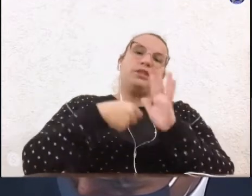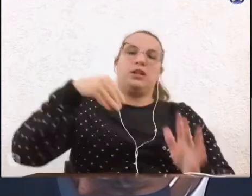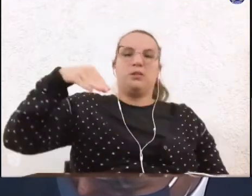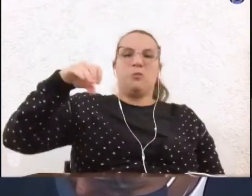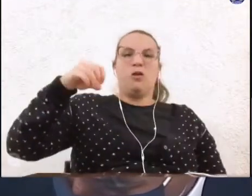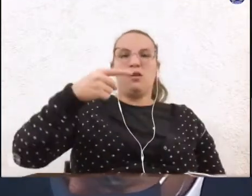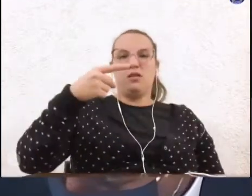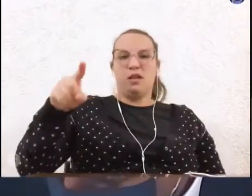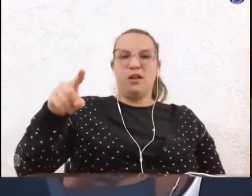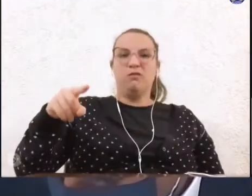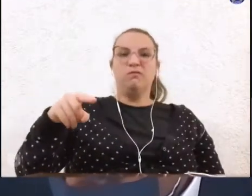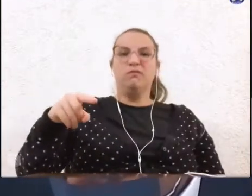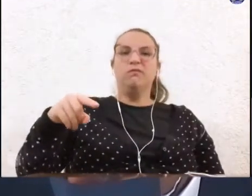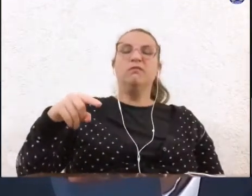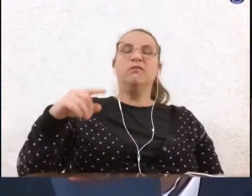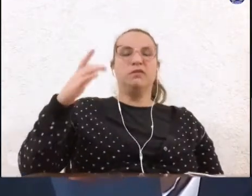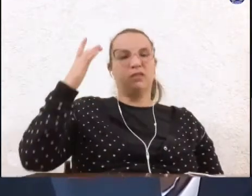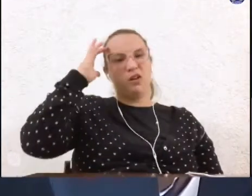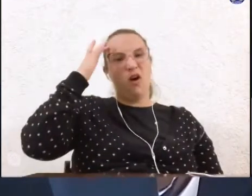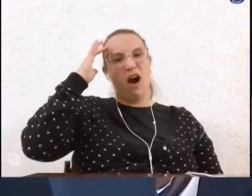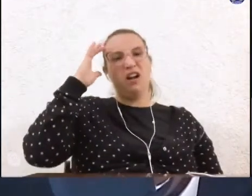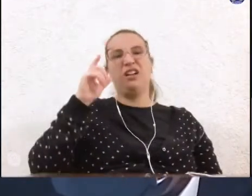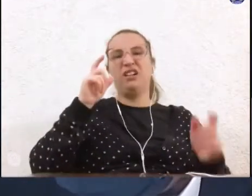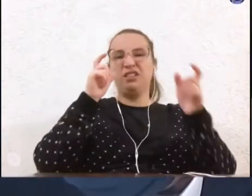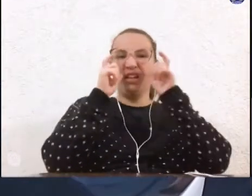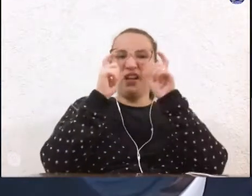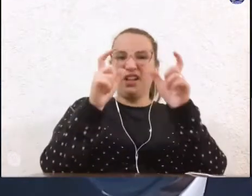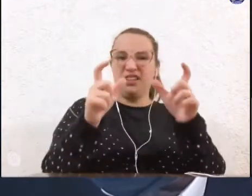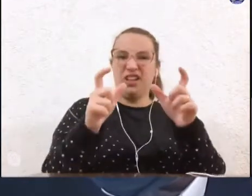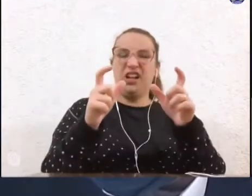Eu acho que é interessante é